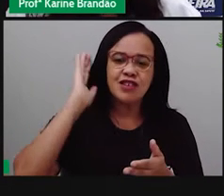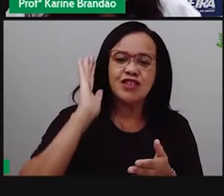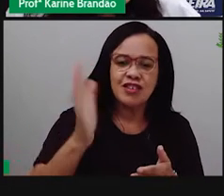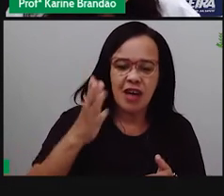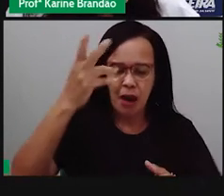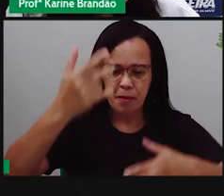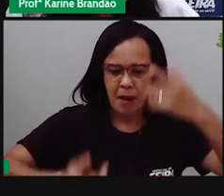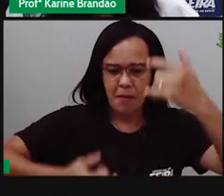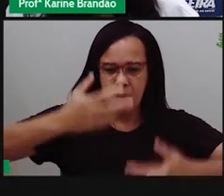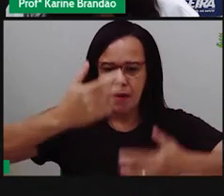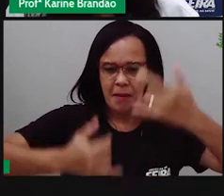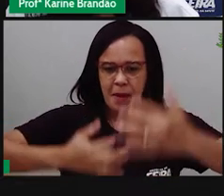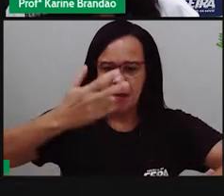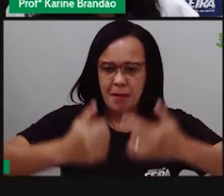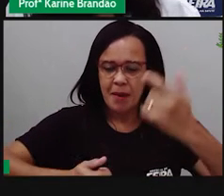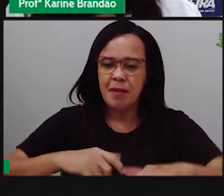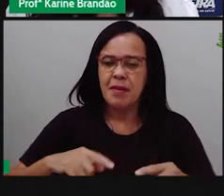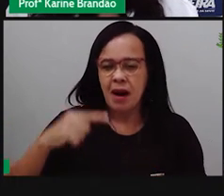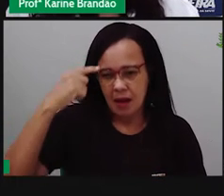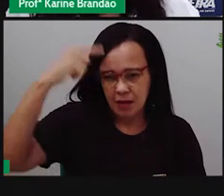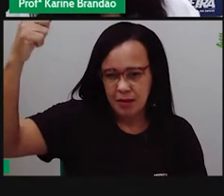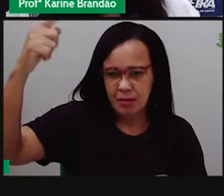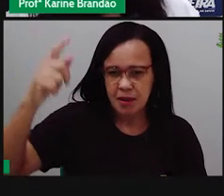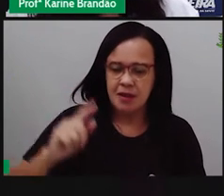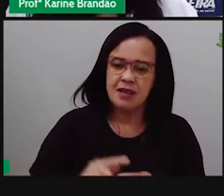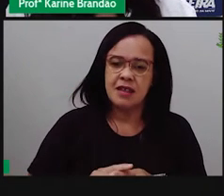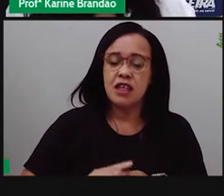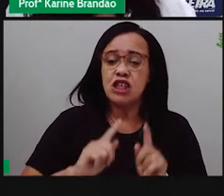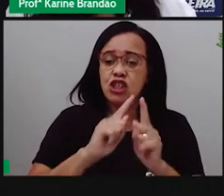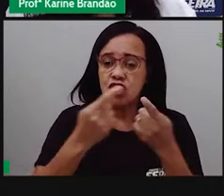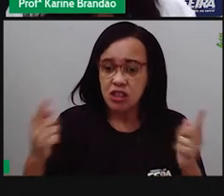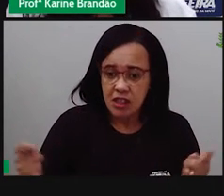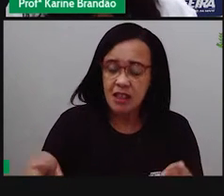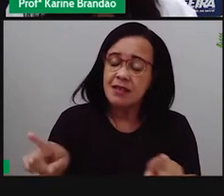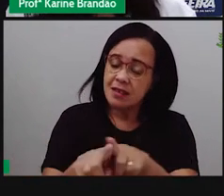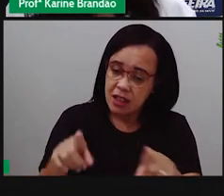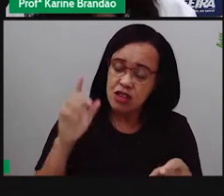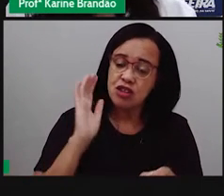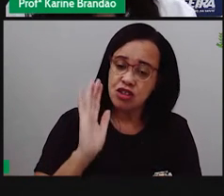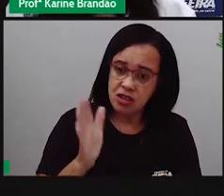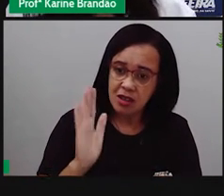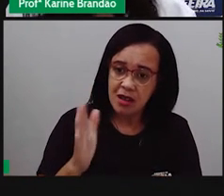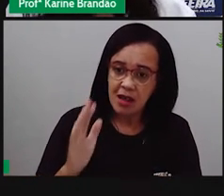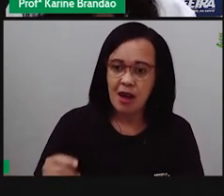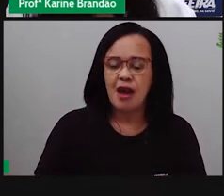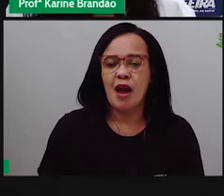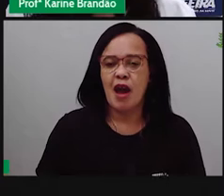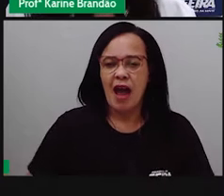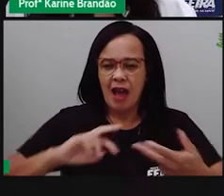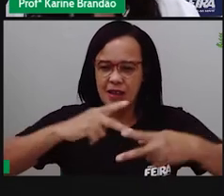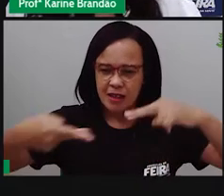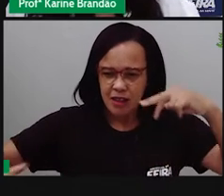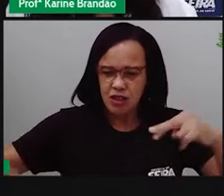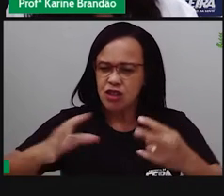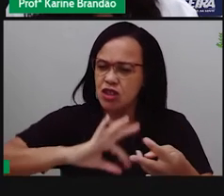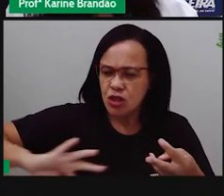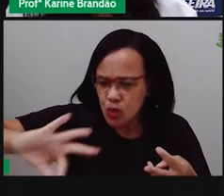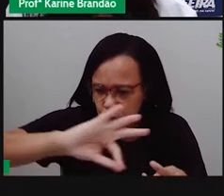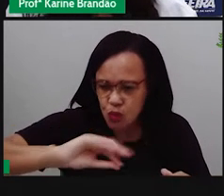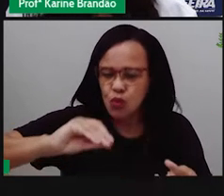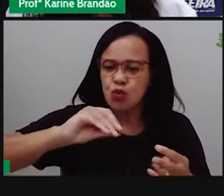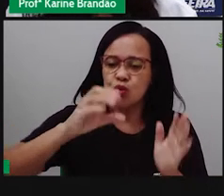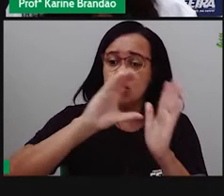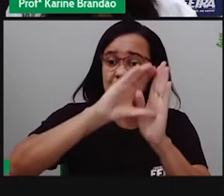sobre material genético, né? E como esse material genético carrega essas informações genéticas, essas